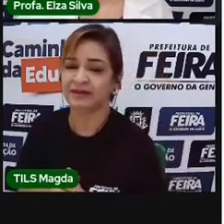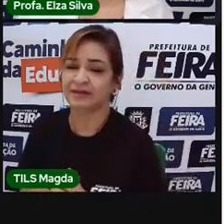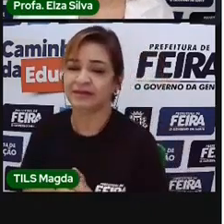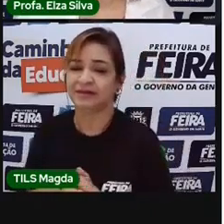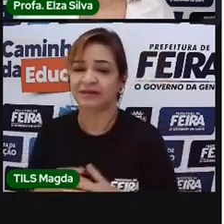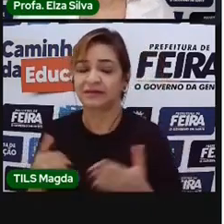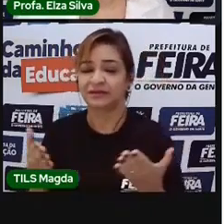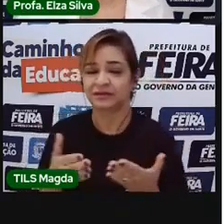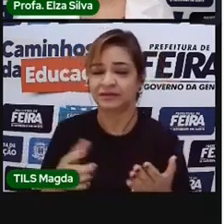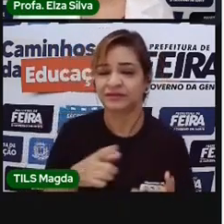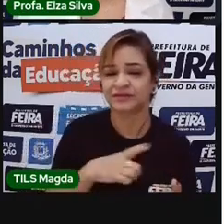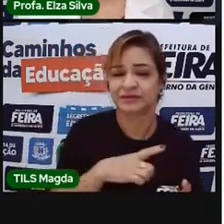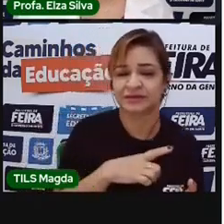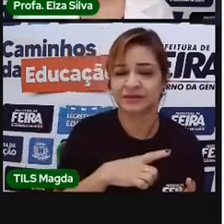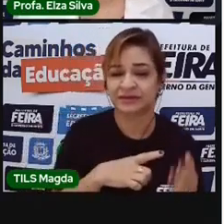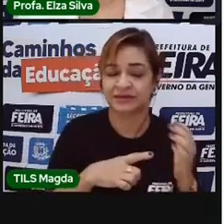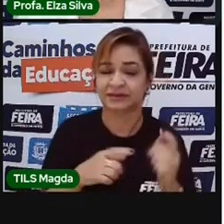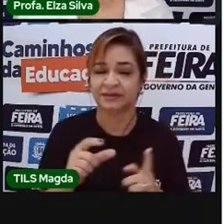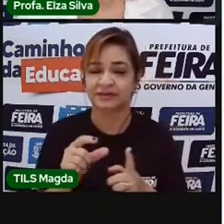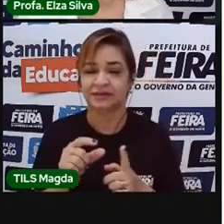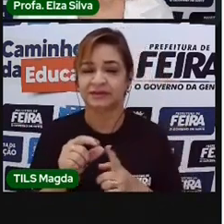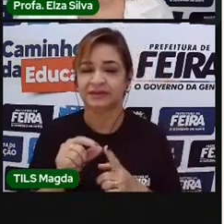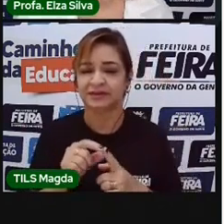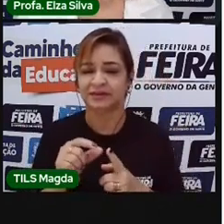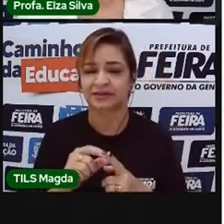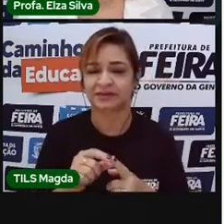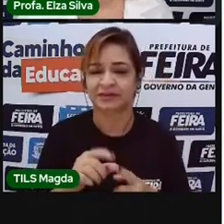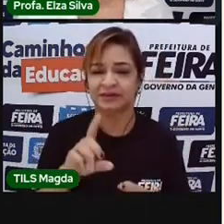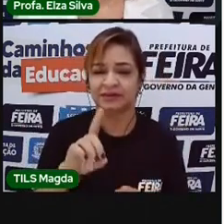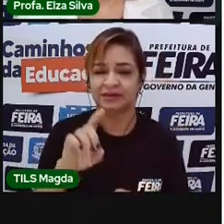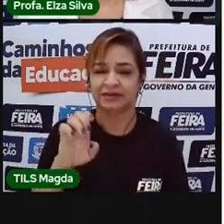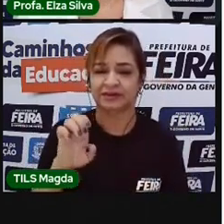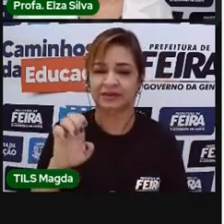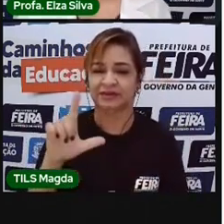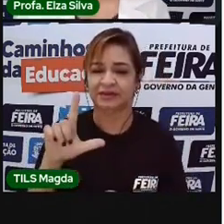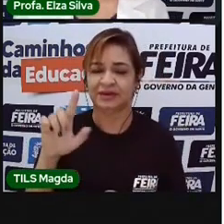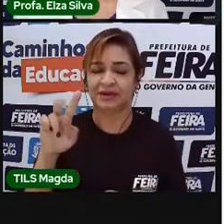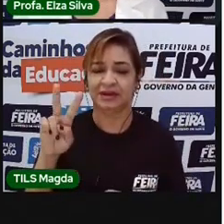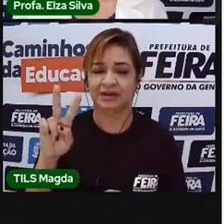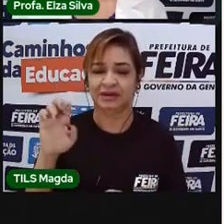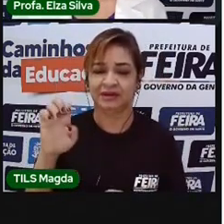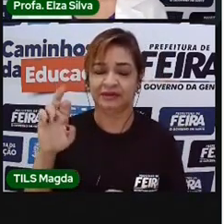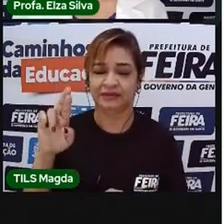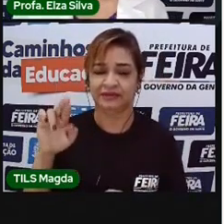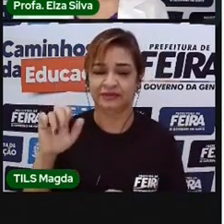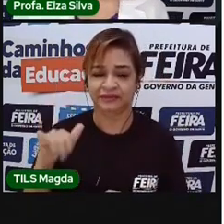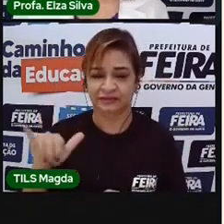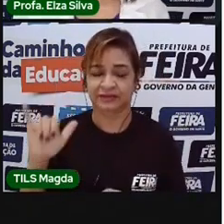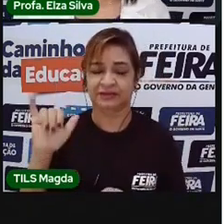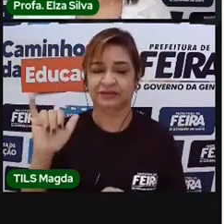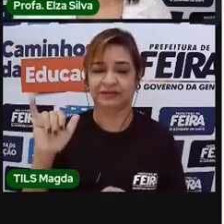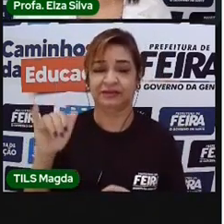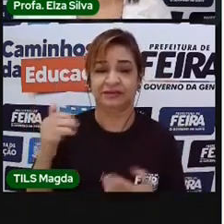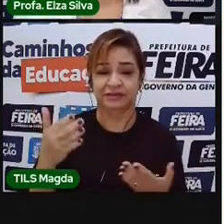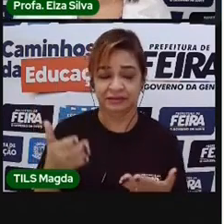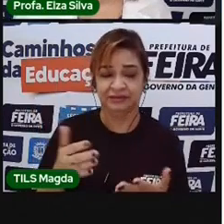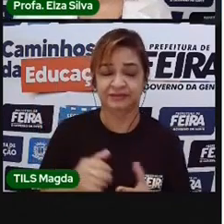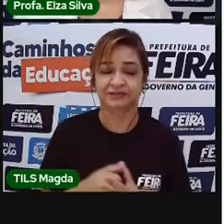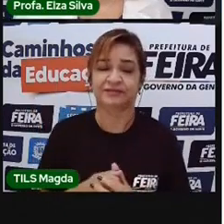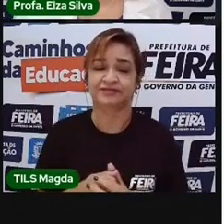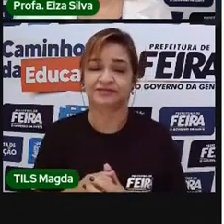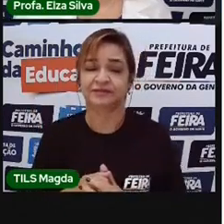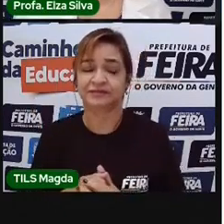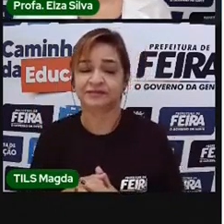palavras mais utilizadas no momento atual. Esports, os esportes,